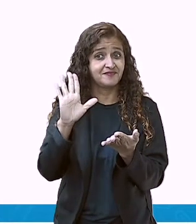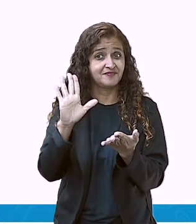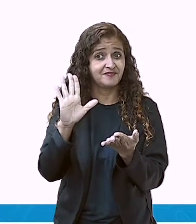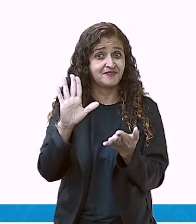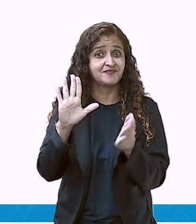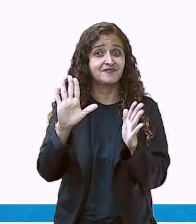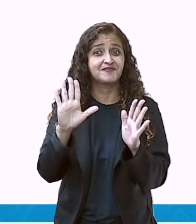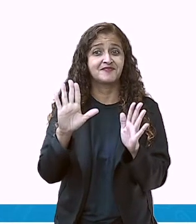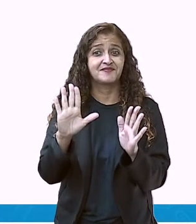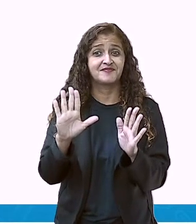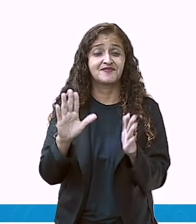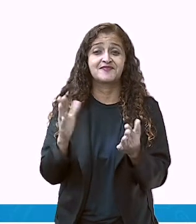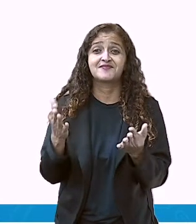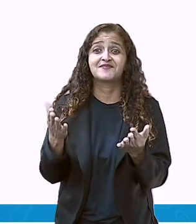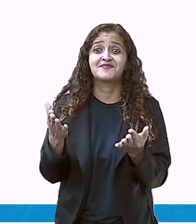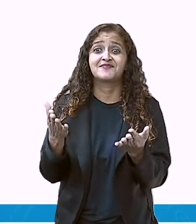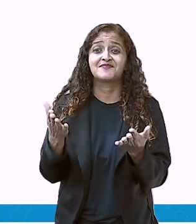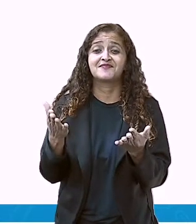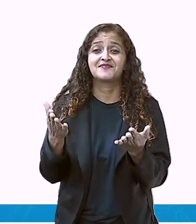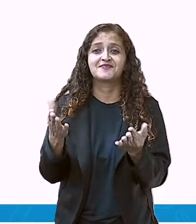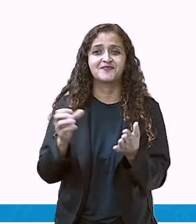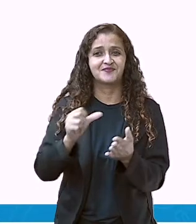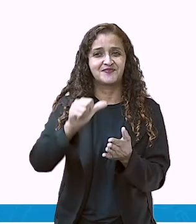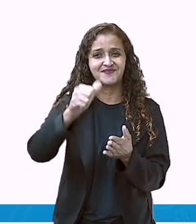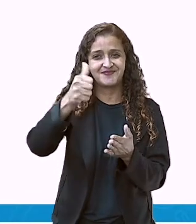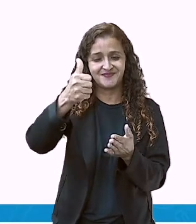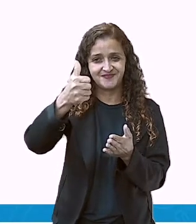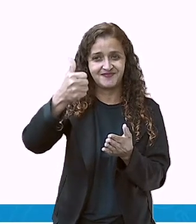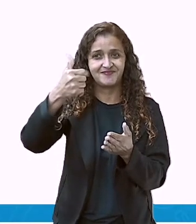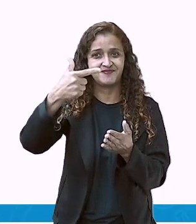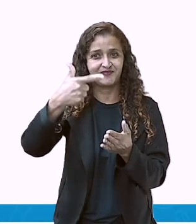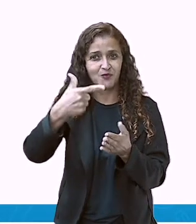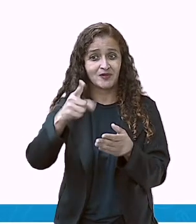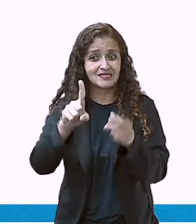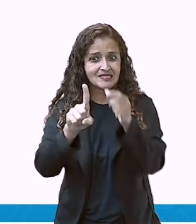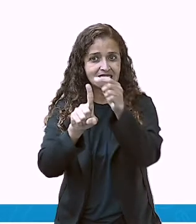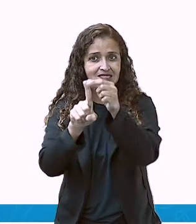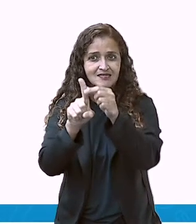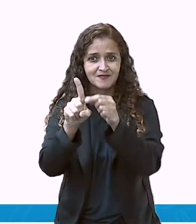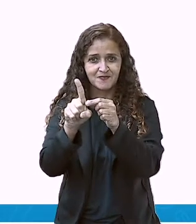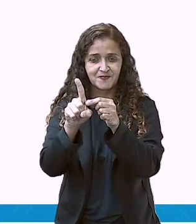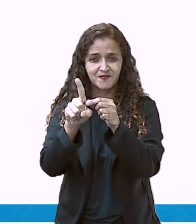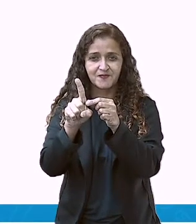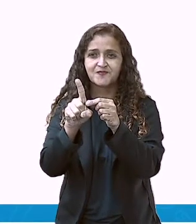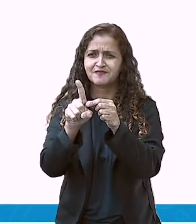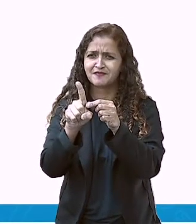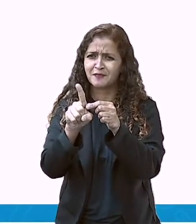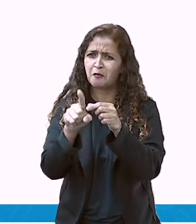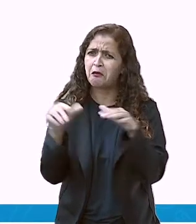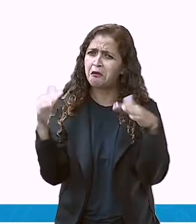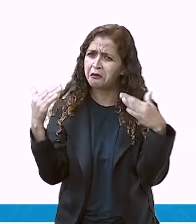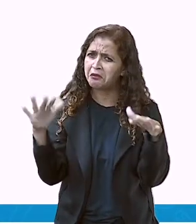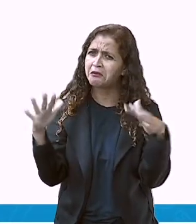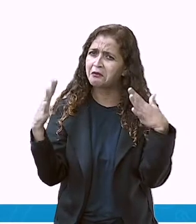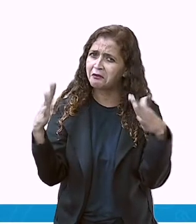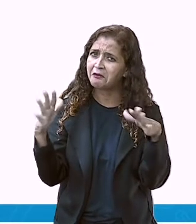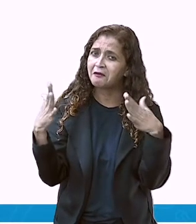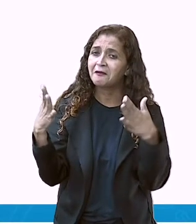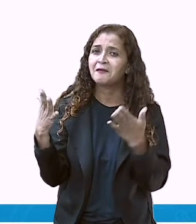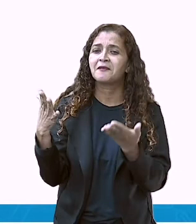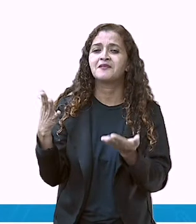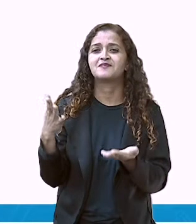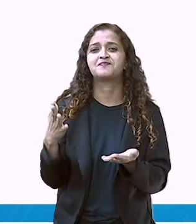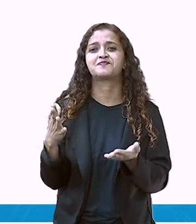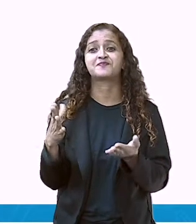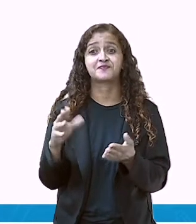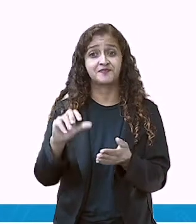oito, nove, dez, onze, doze meses. Muitos meses, não são? Olha aqui para vocês